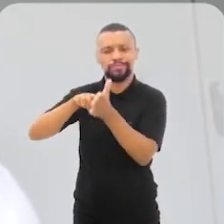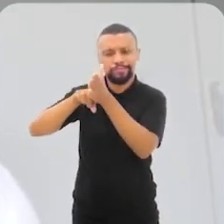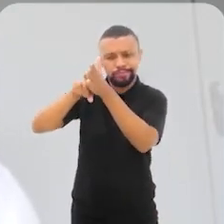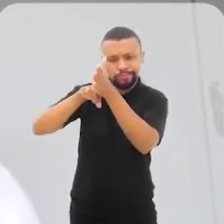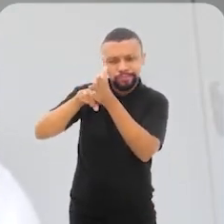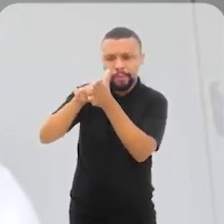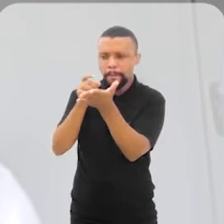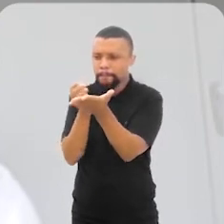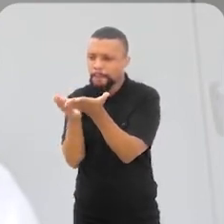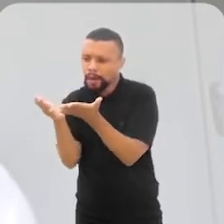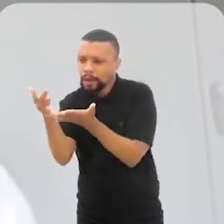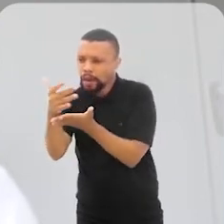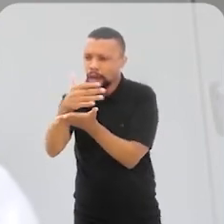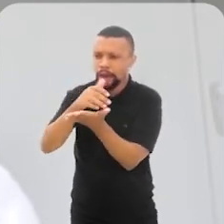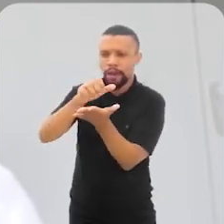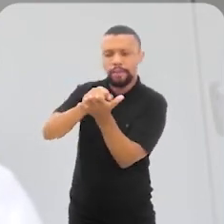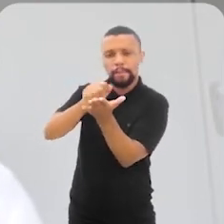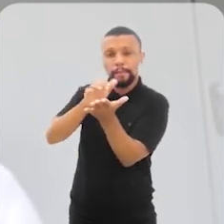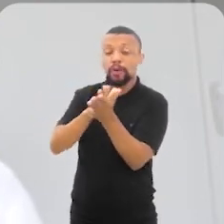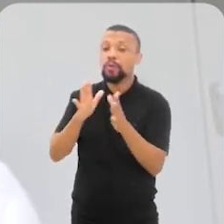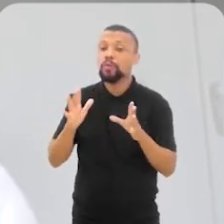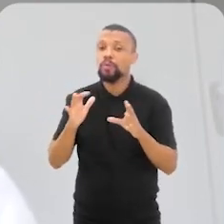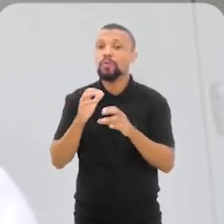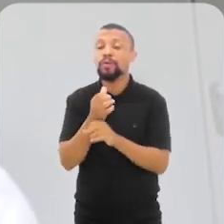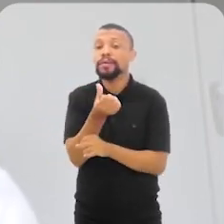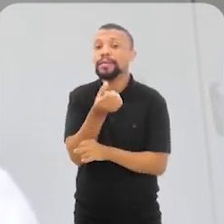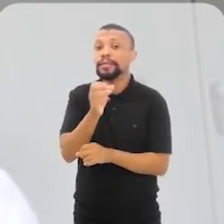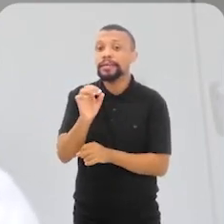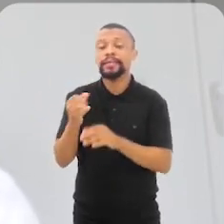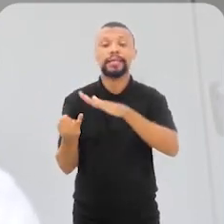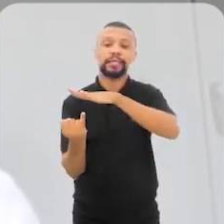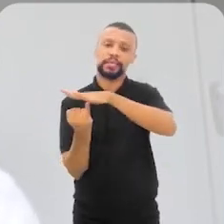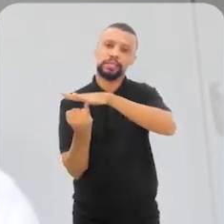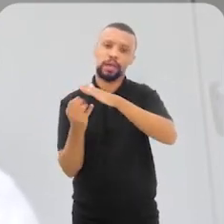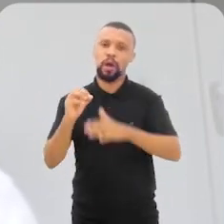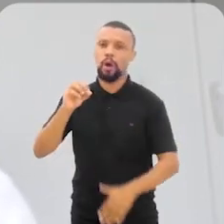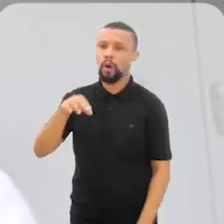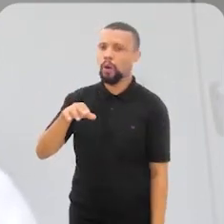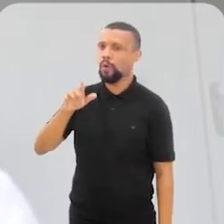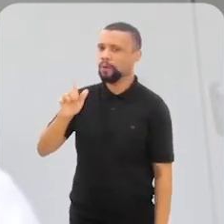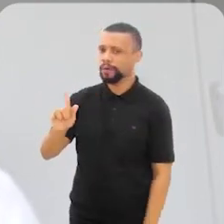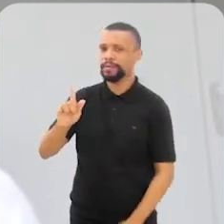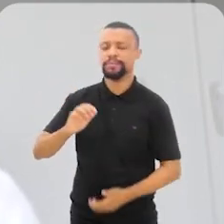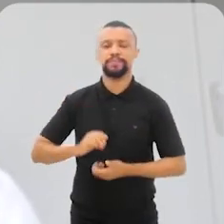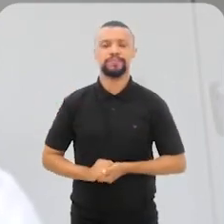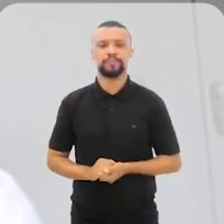mapeado cerca de 600 organizações, né? 400